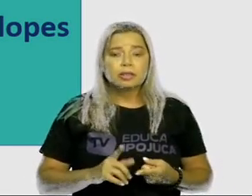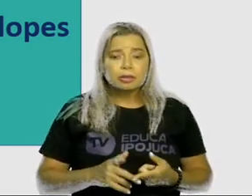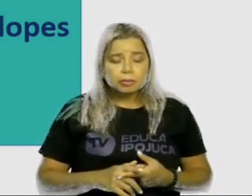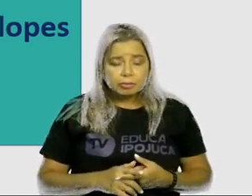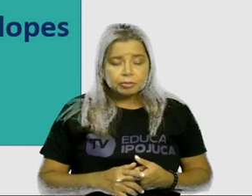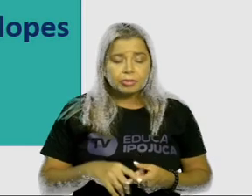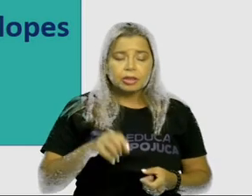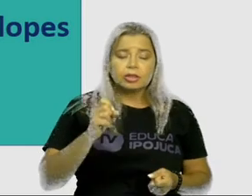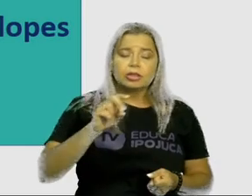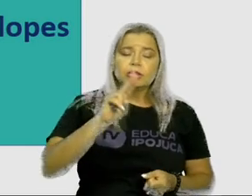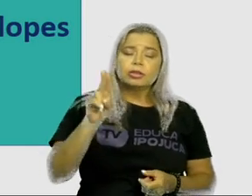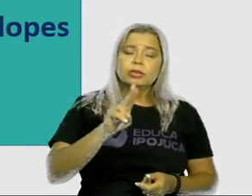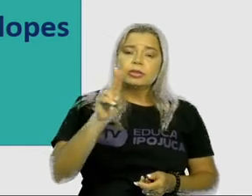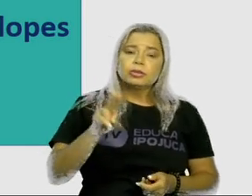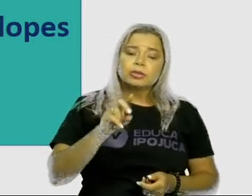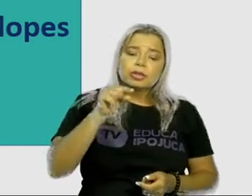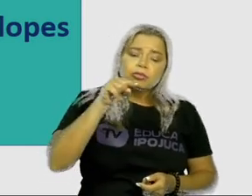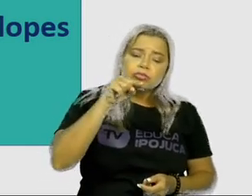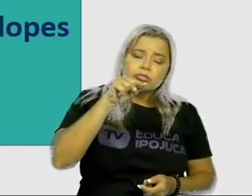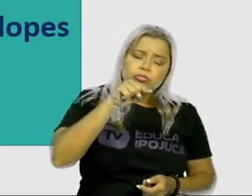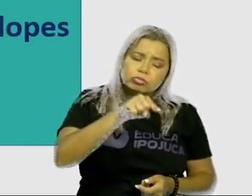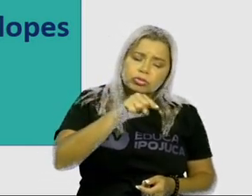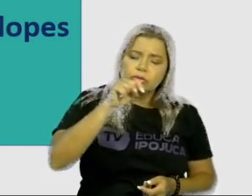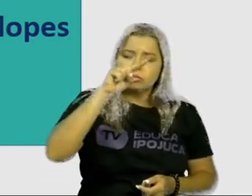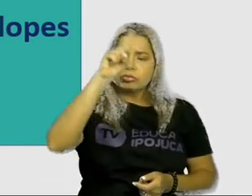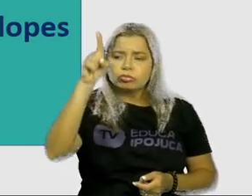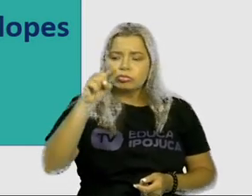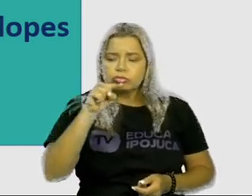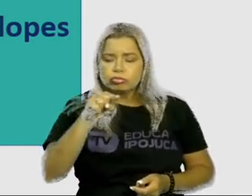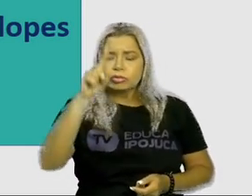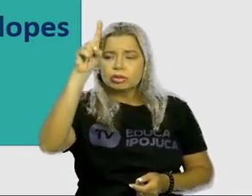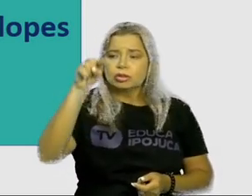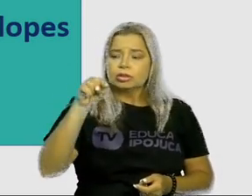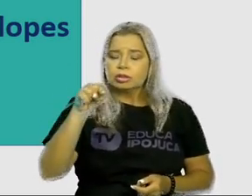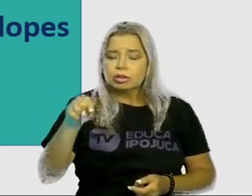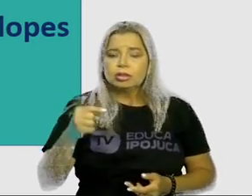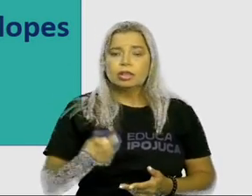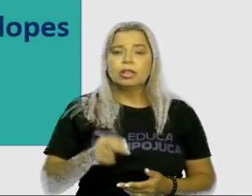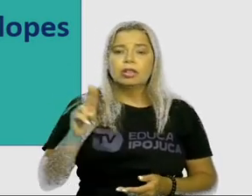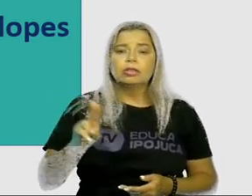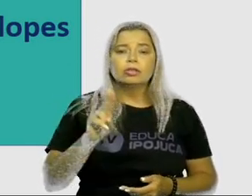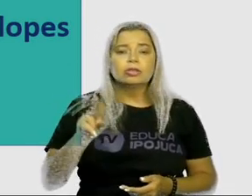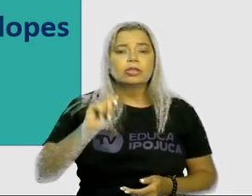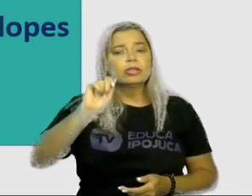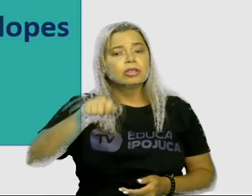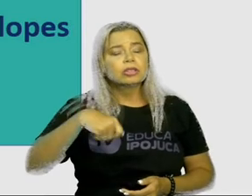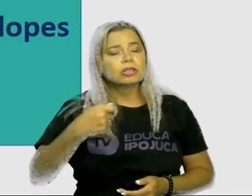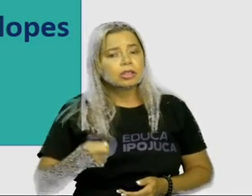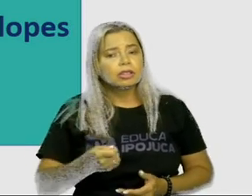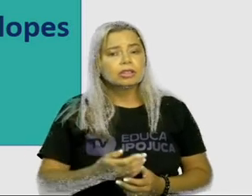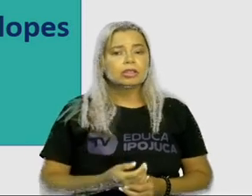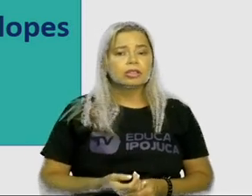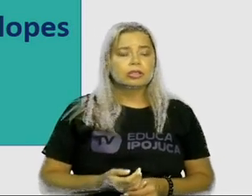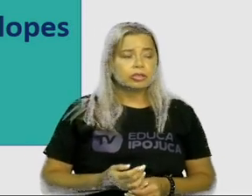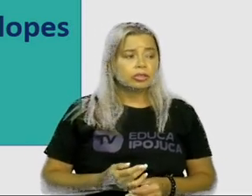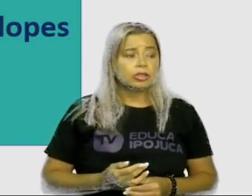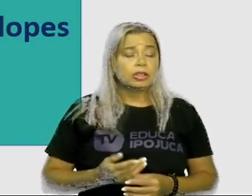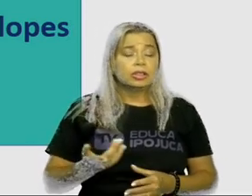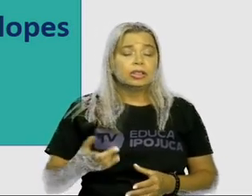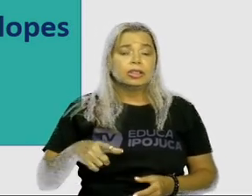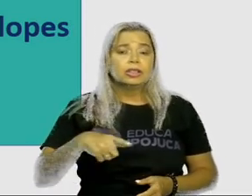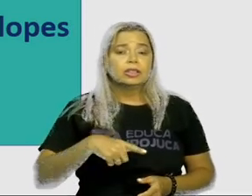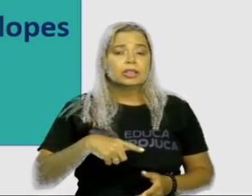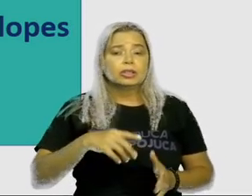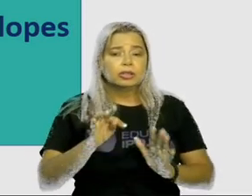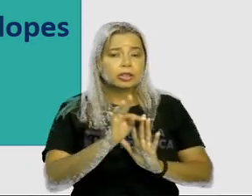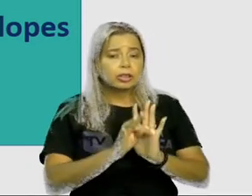que se obtenha a compreensão textual necessária. Como assim? Olha aqui esse textinho que vocês têm aqui